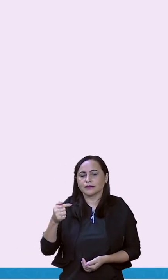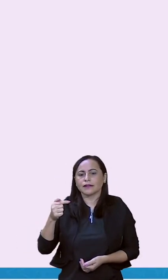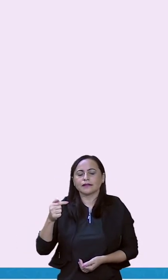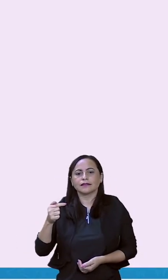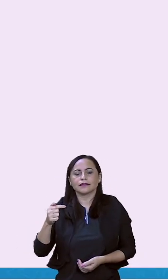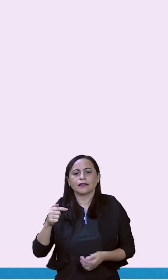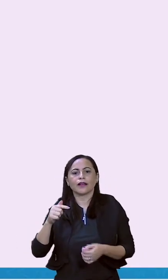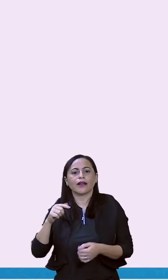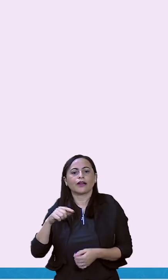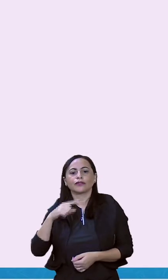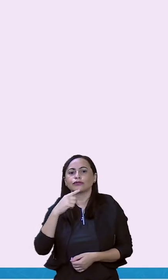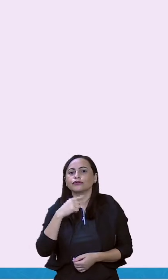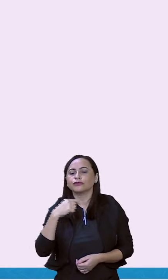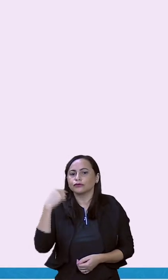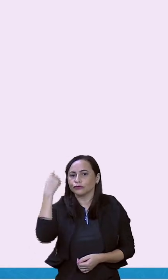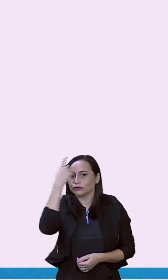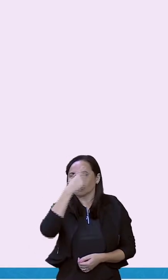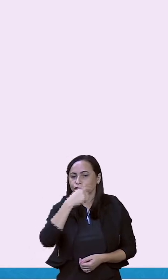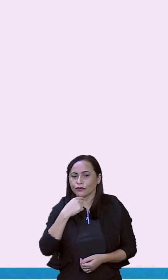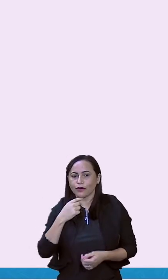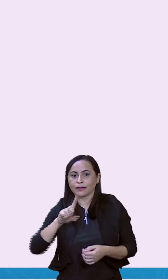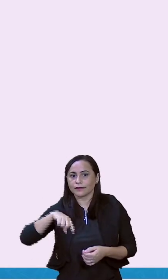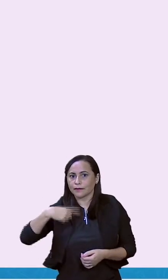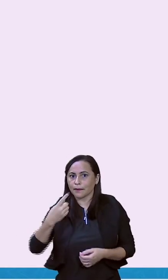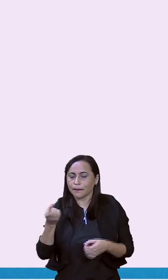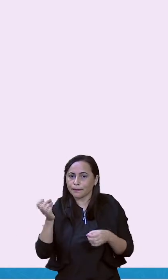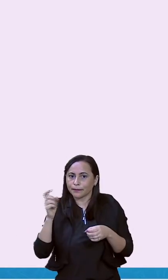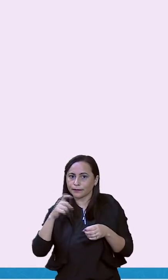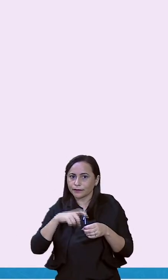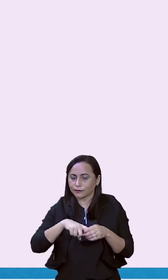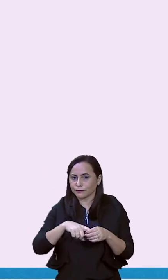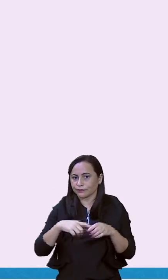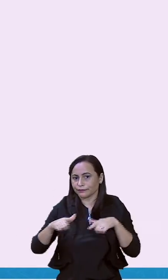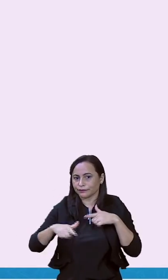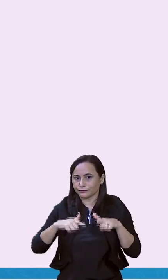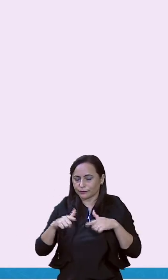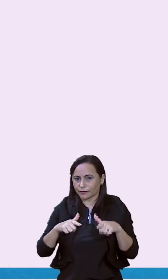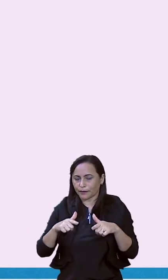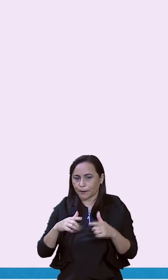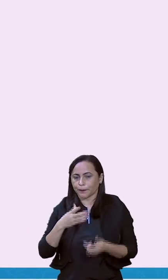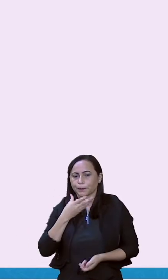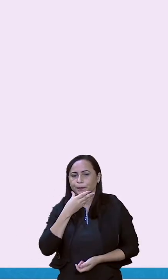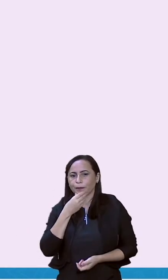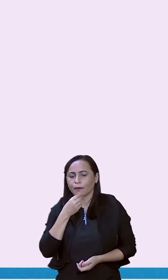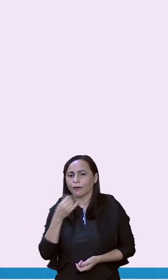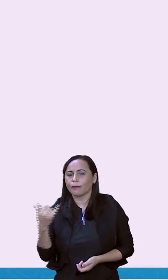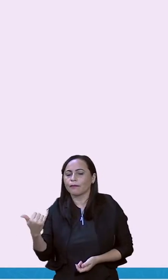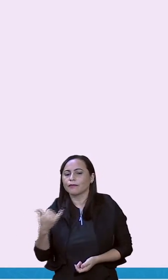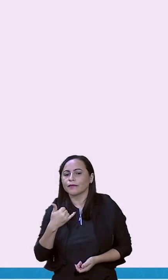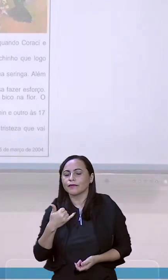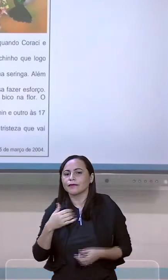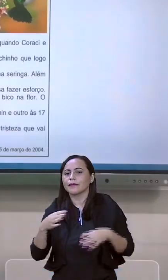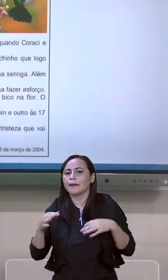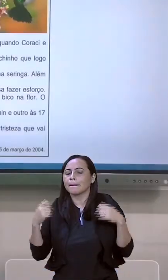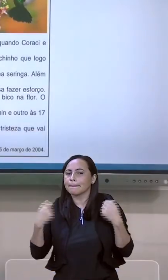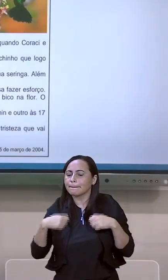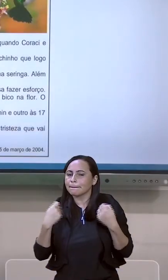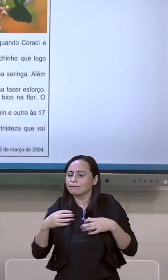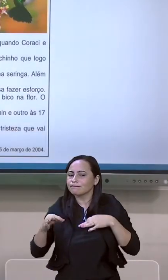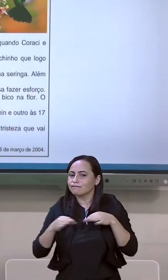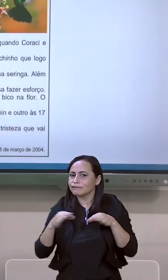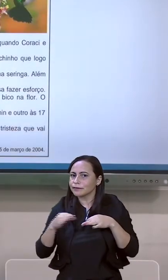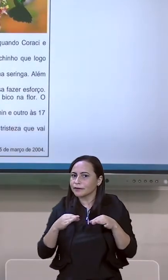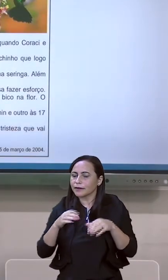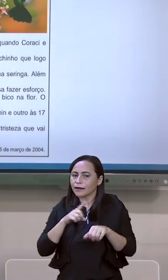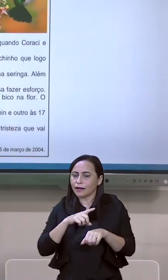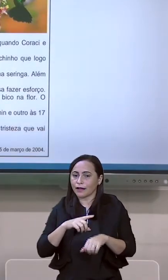preparar para a tristeza que vai sentir no dia em que Barnabé resolver partir. Adaptado do